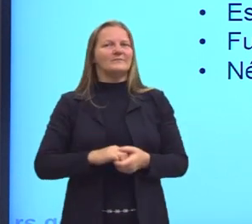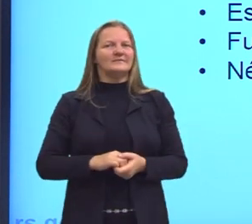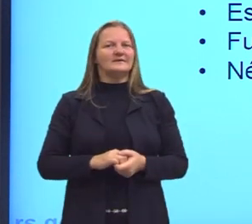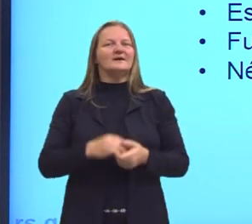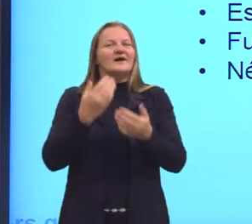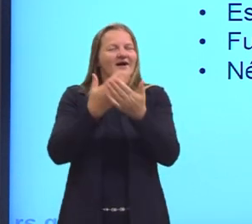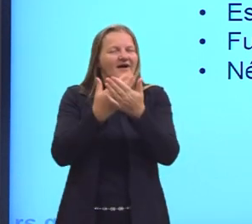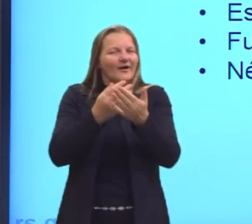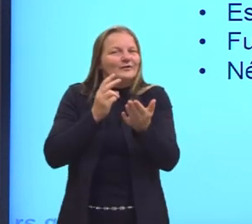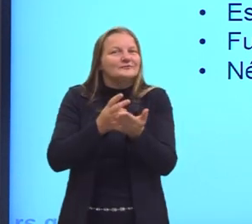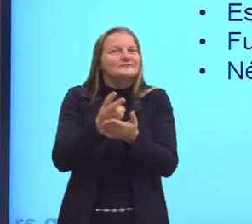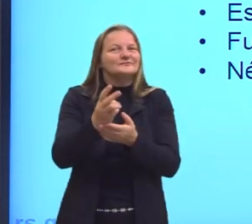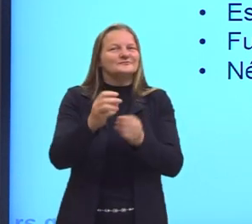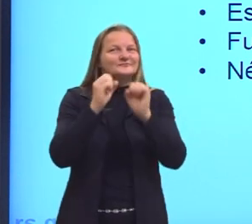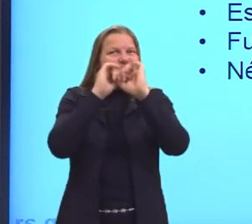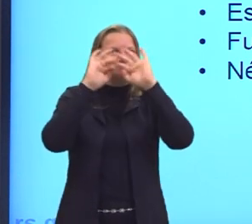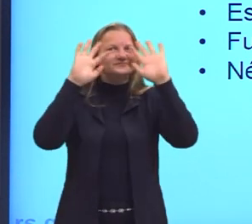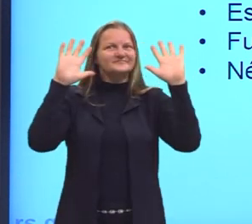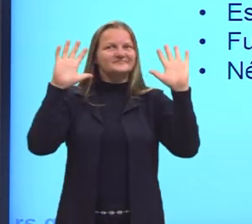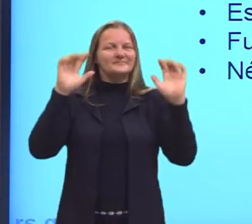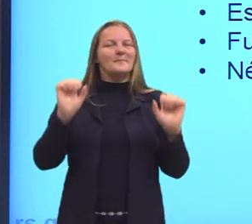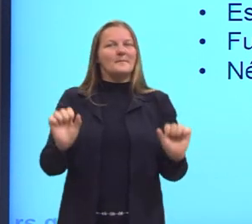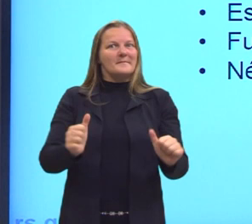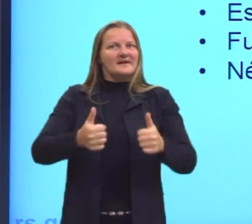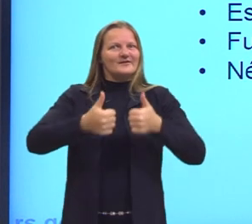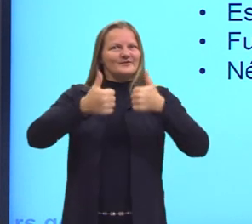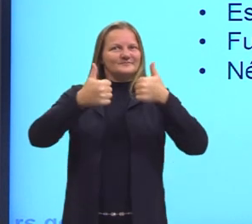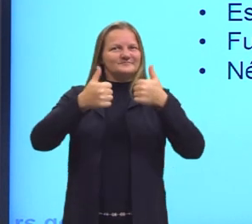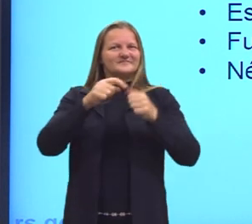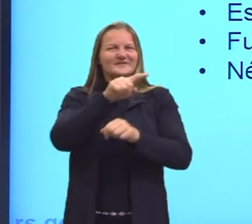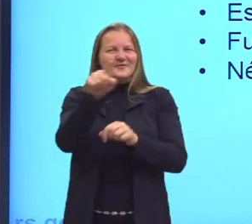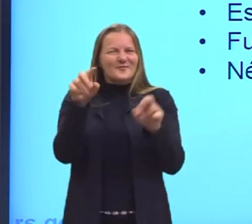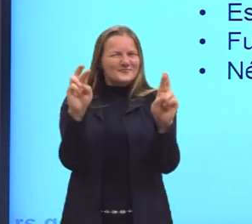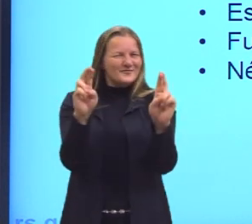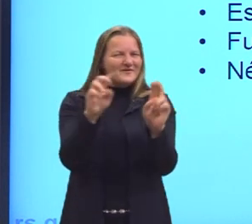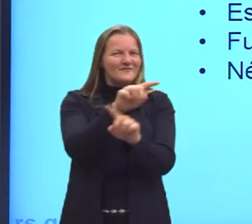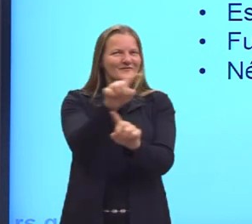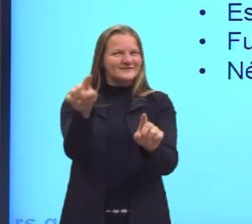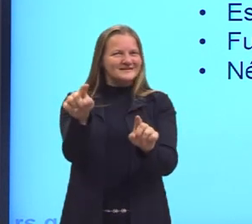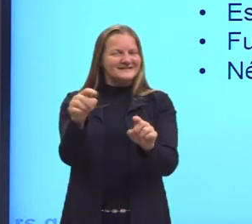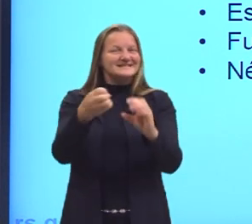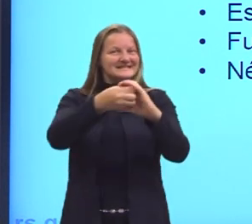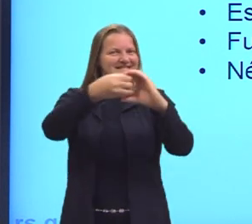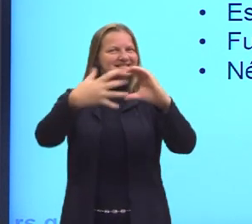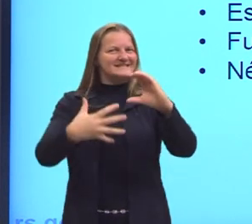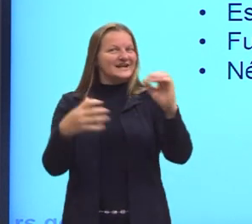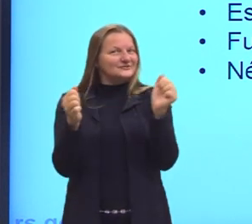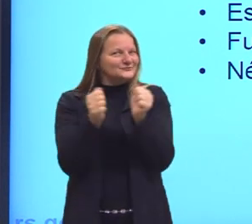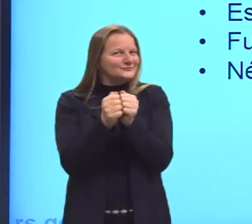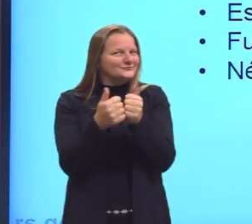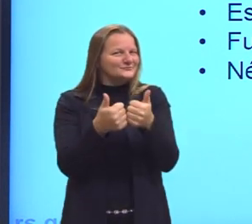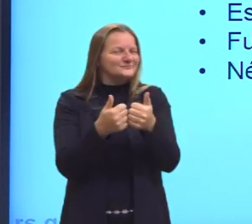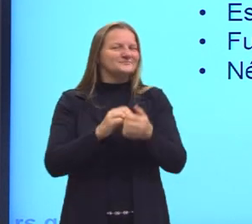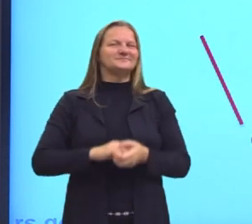decorrer da aula, a gente vai entender um pouquinho melhor e eu espero que no final a gente consiga classificá-las juntos.